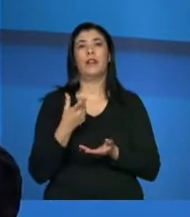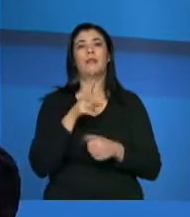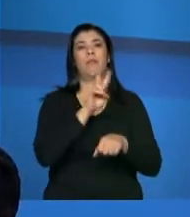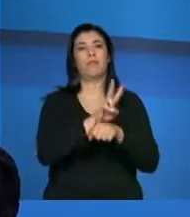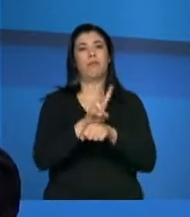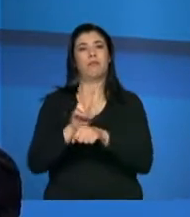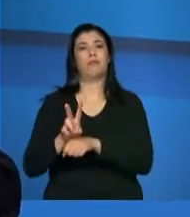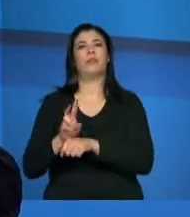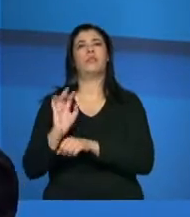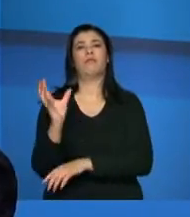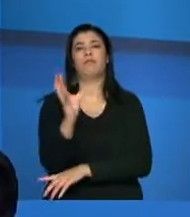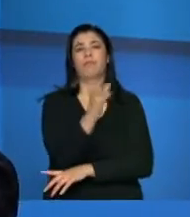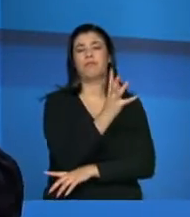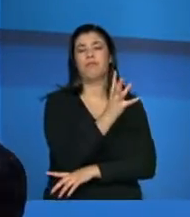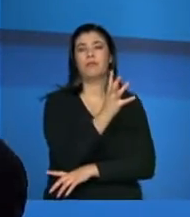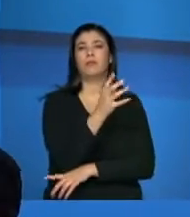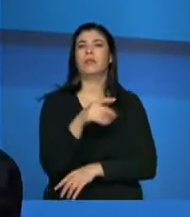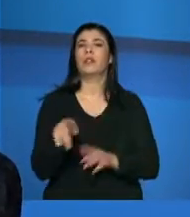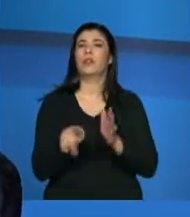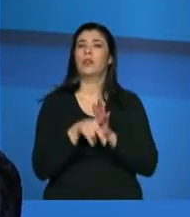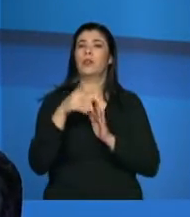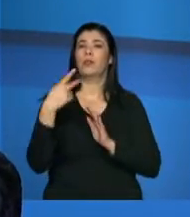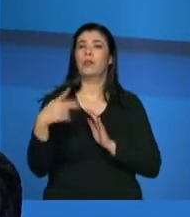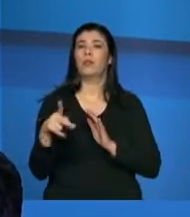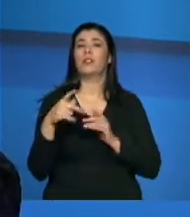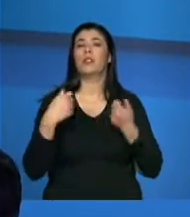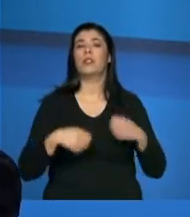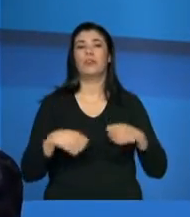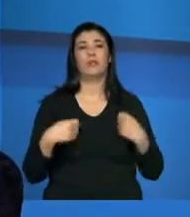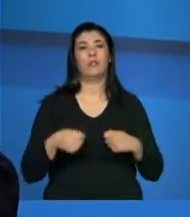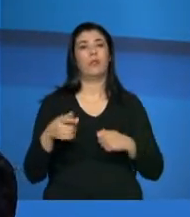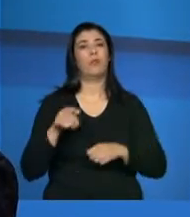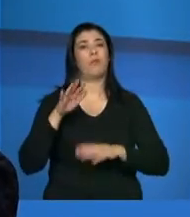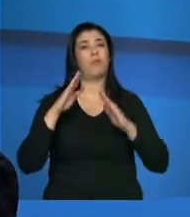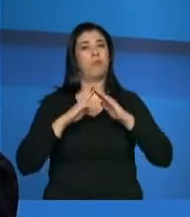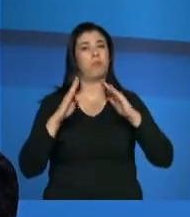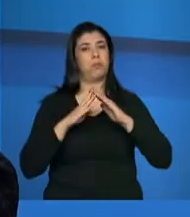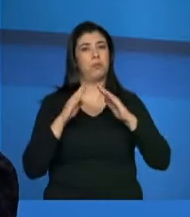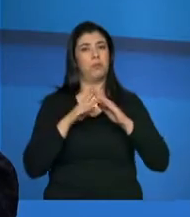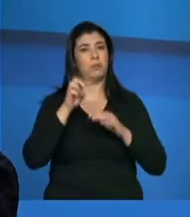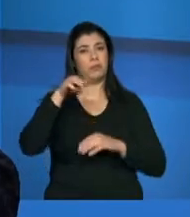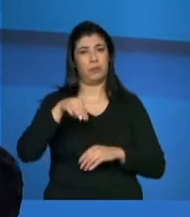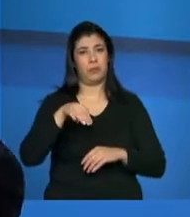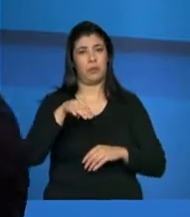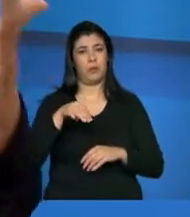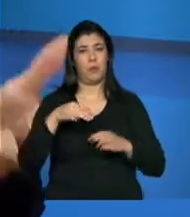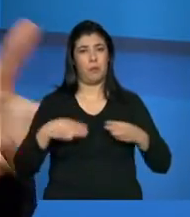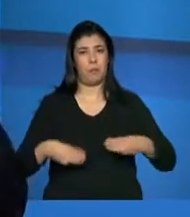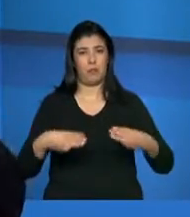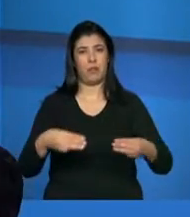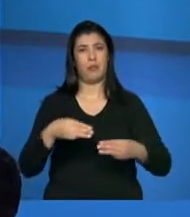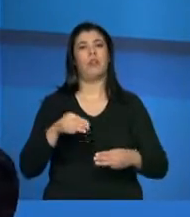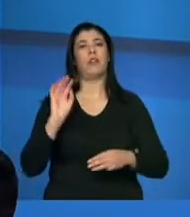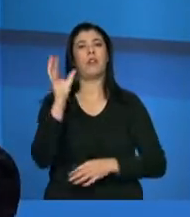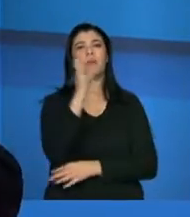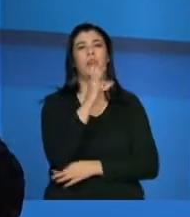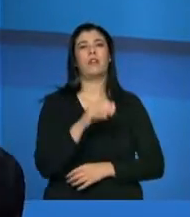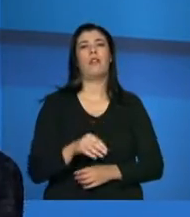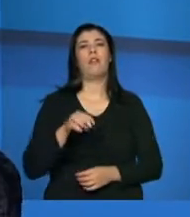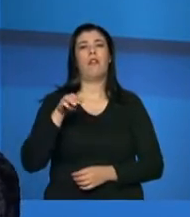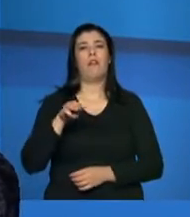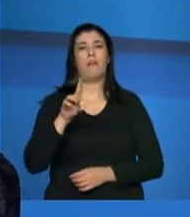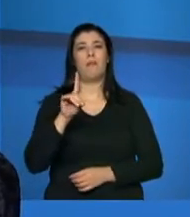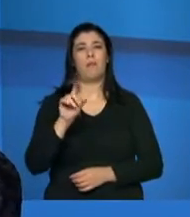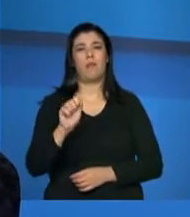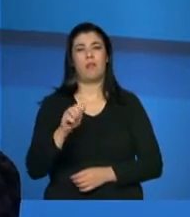da mesma forma. A pessoa tem que estar em área de proteção ambiental, que isso é visto pelo MDA, né? Você está em Flona, em Resex,